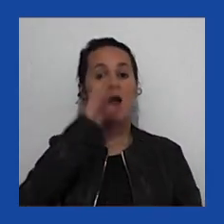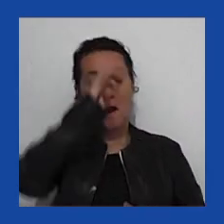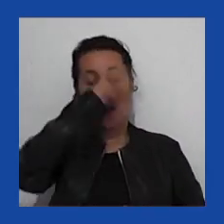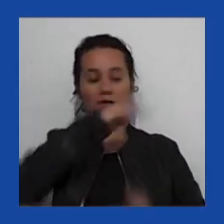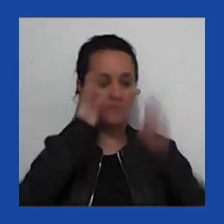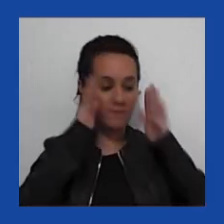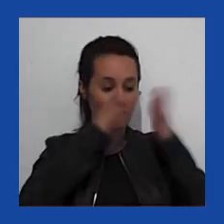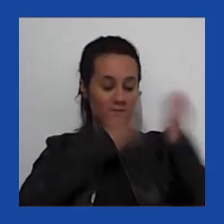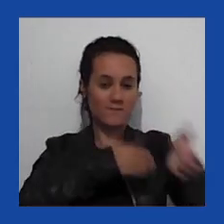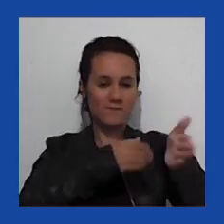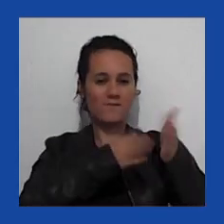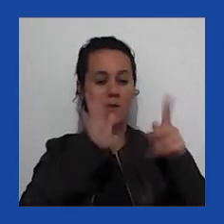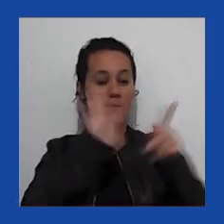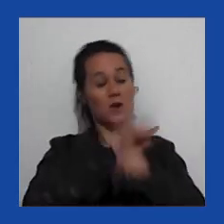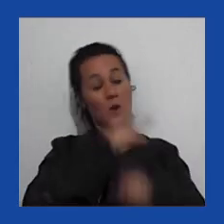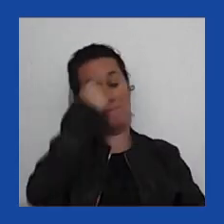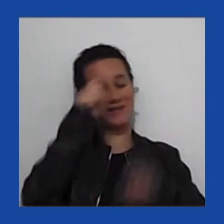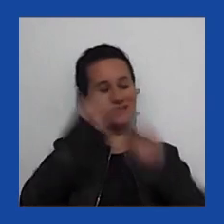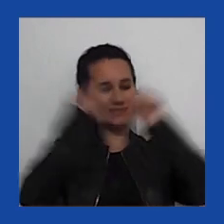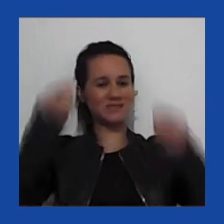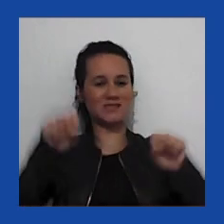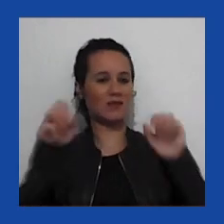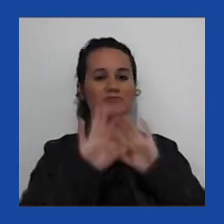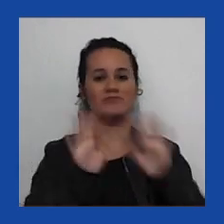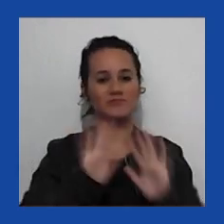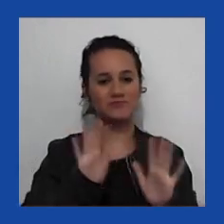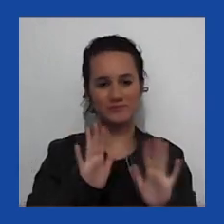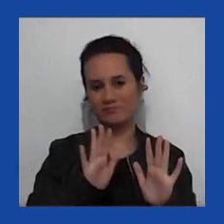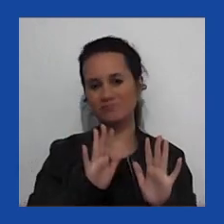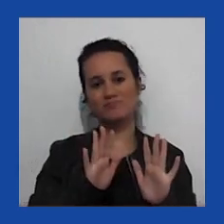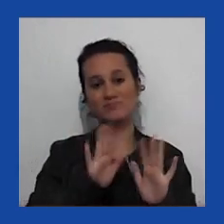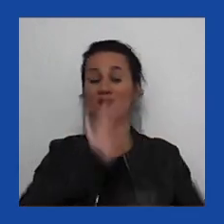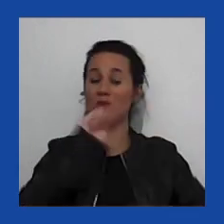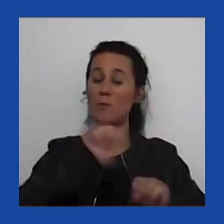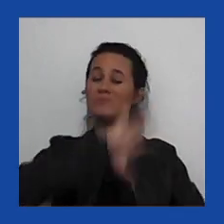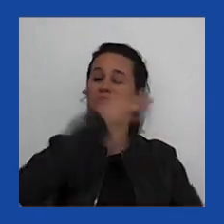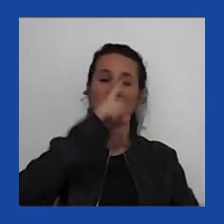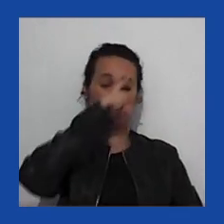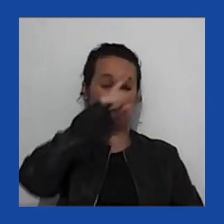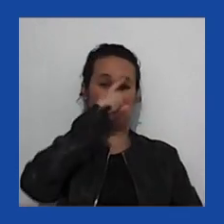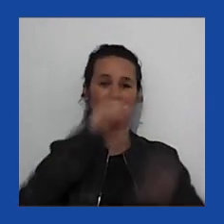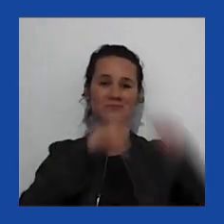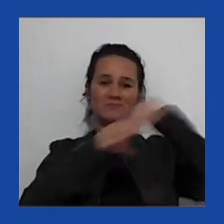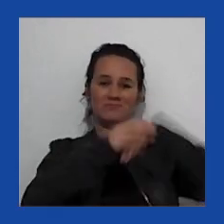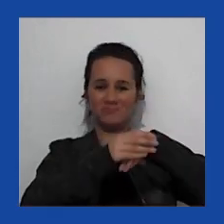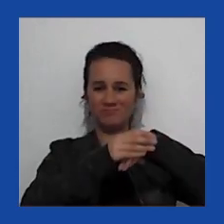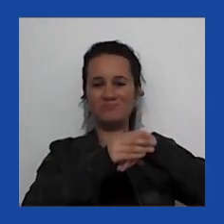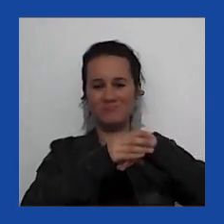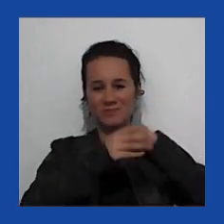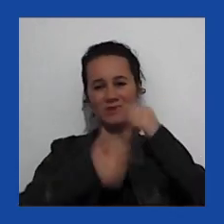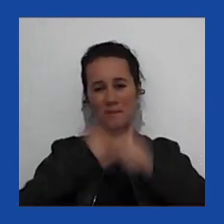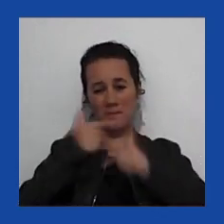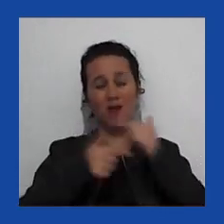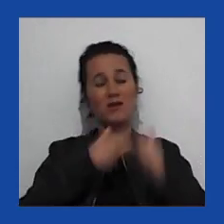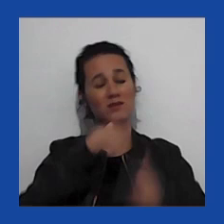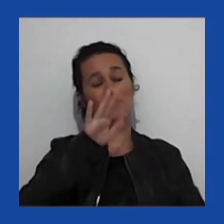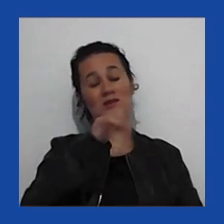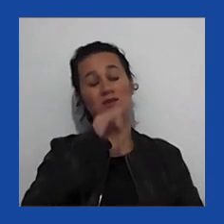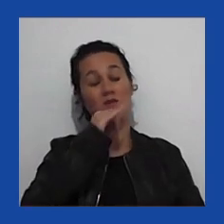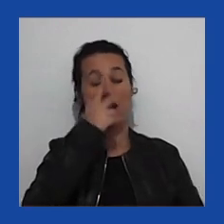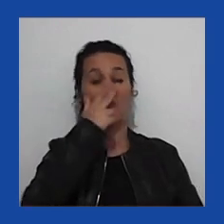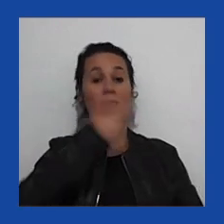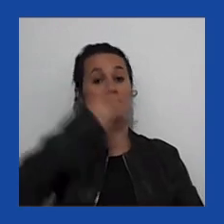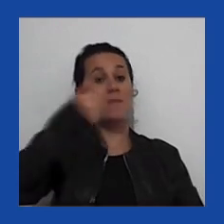e não o sistema. Acho que isso cria riscos para o setor privado. E acho que a melhor maneira de